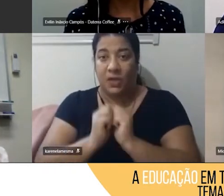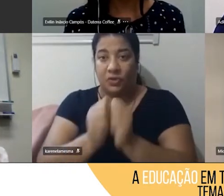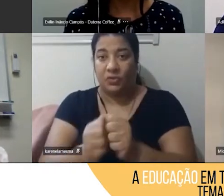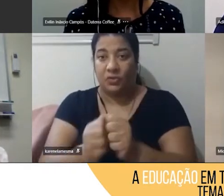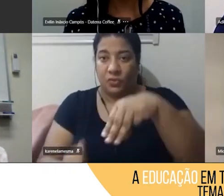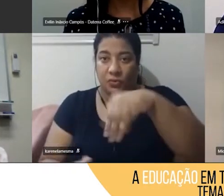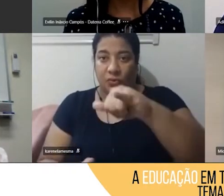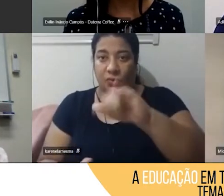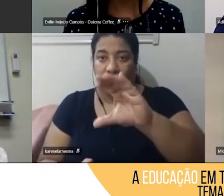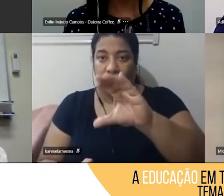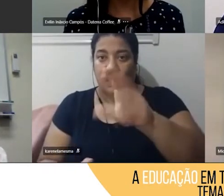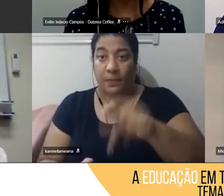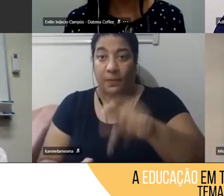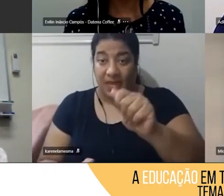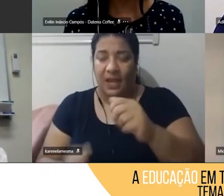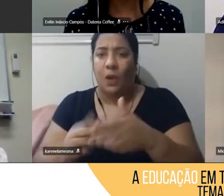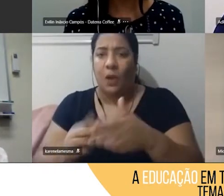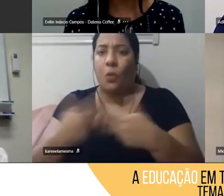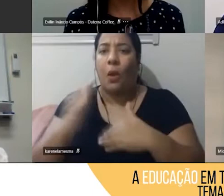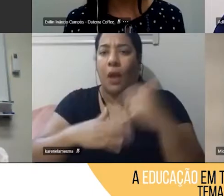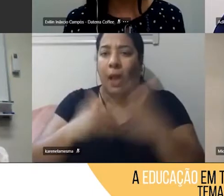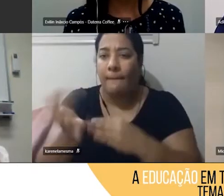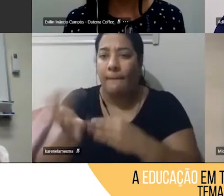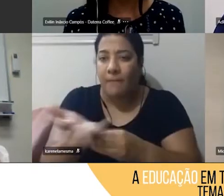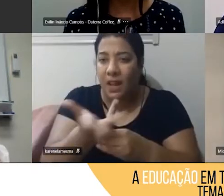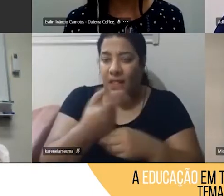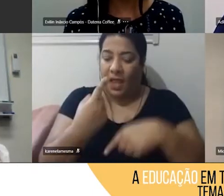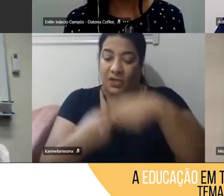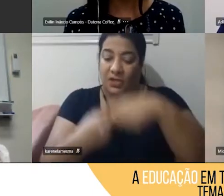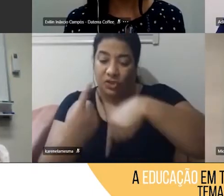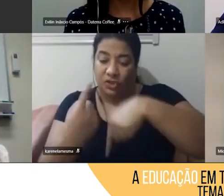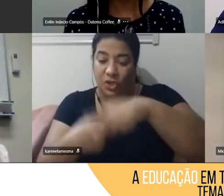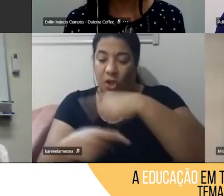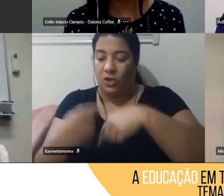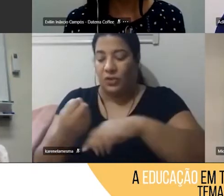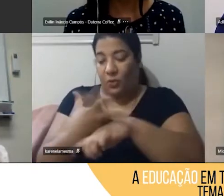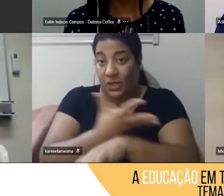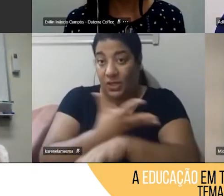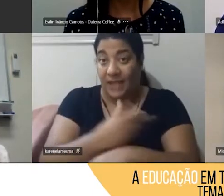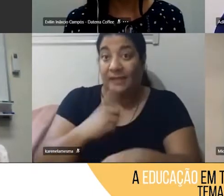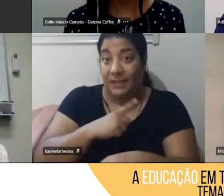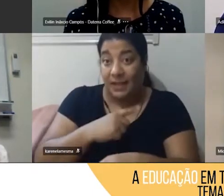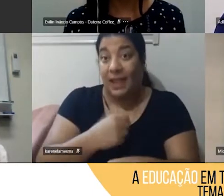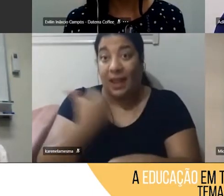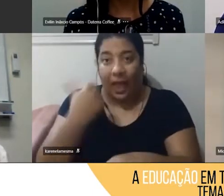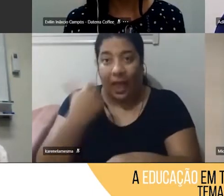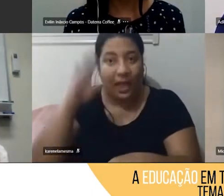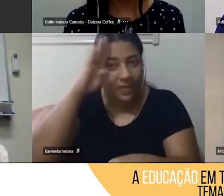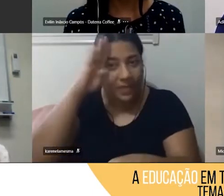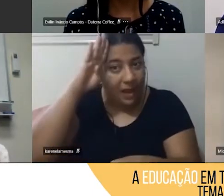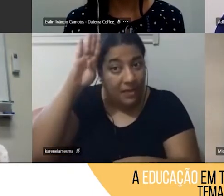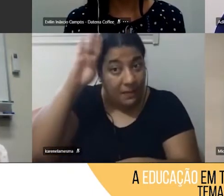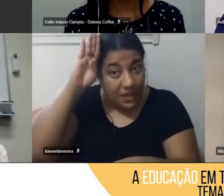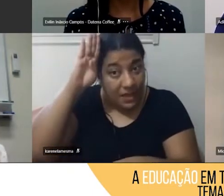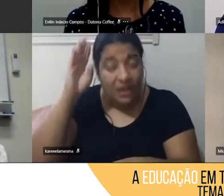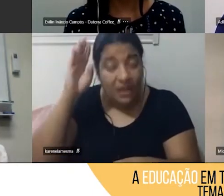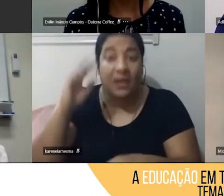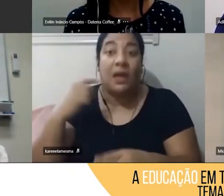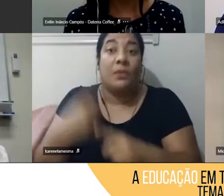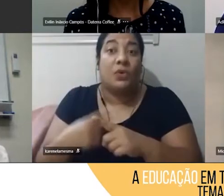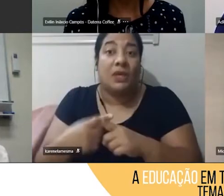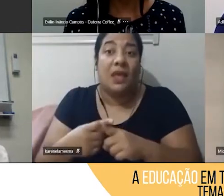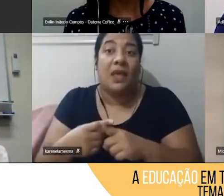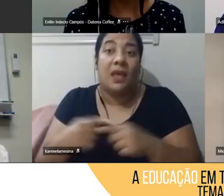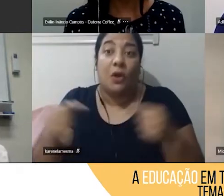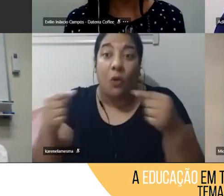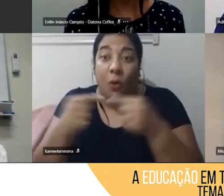socioemocionais que nós trabalhamos na Academia Educar. Essas competências todas, gente, estão super alinhadas com a